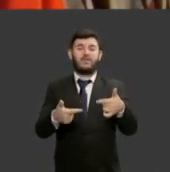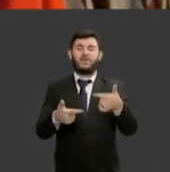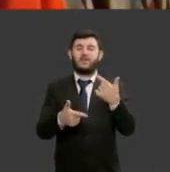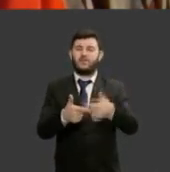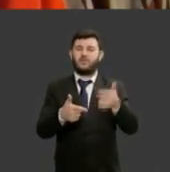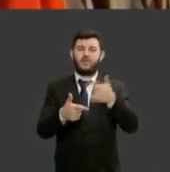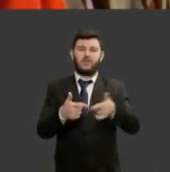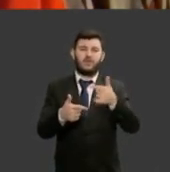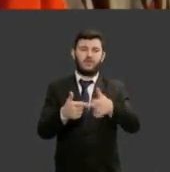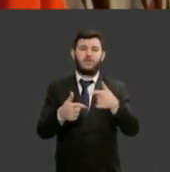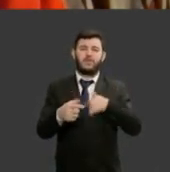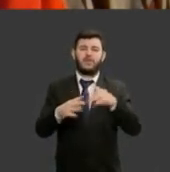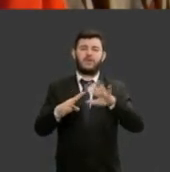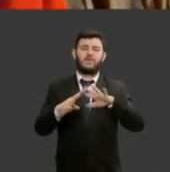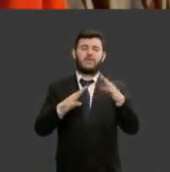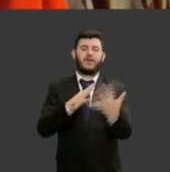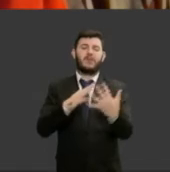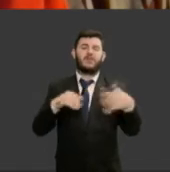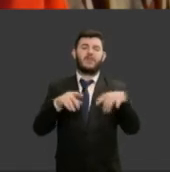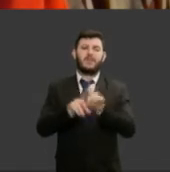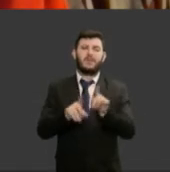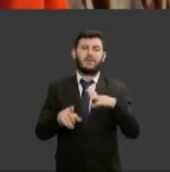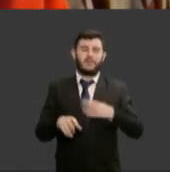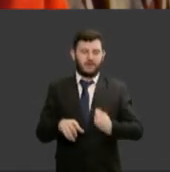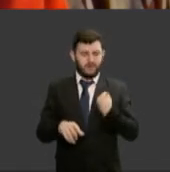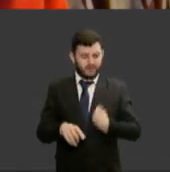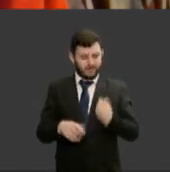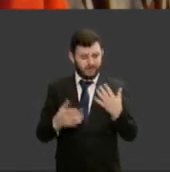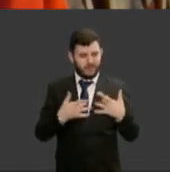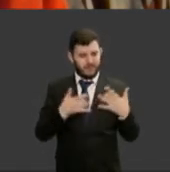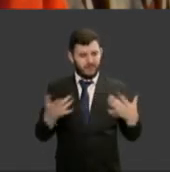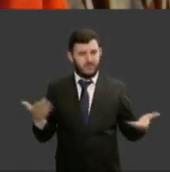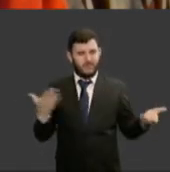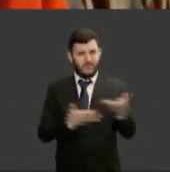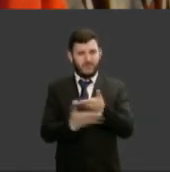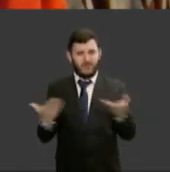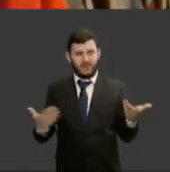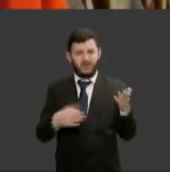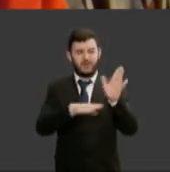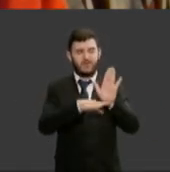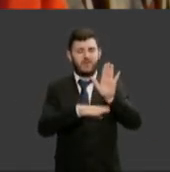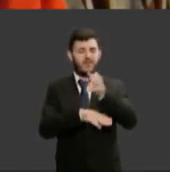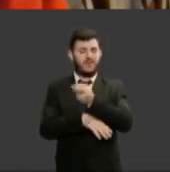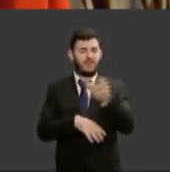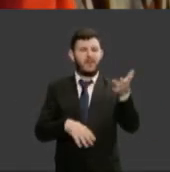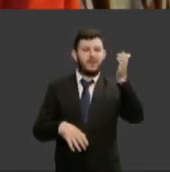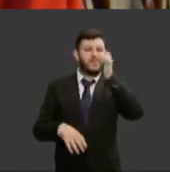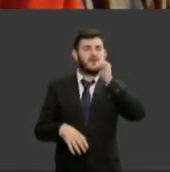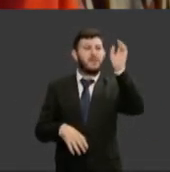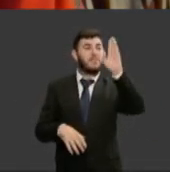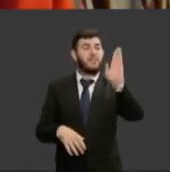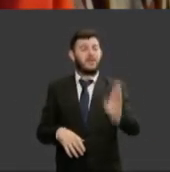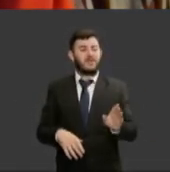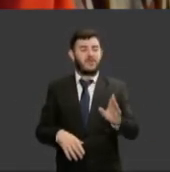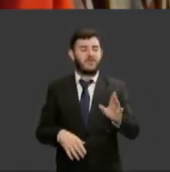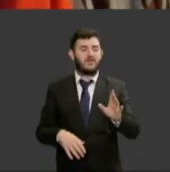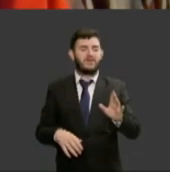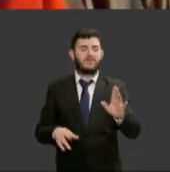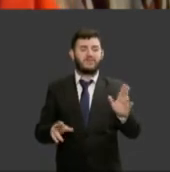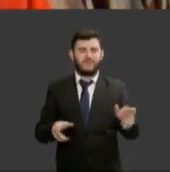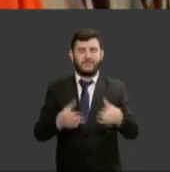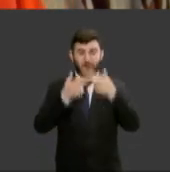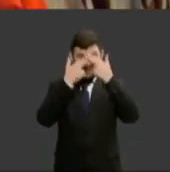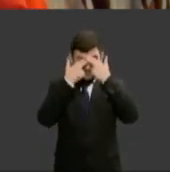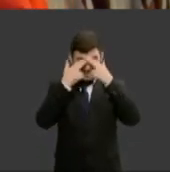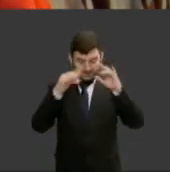minha solidariedade às milhões de mulheres brasileiras vítimas de violência doméstica aumentada agora na pandemia